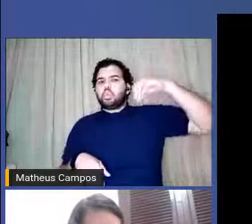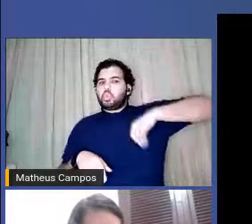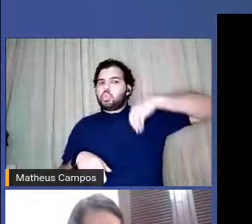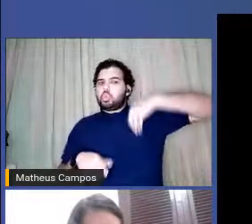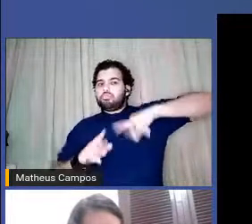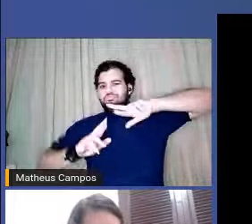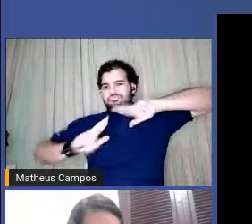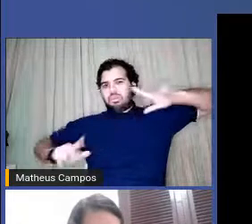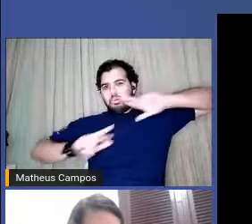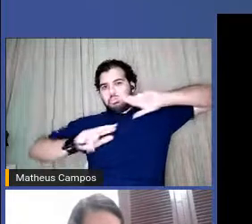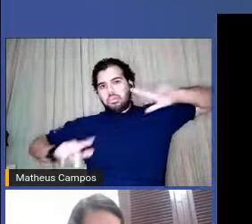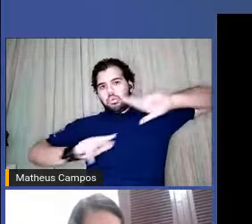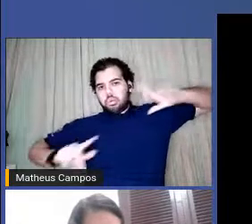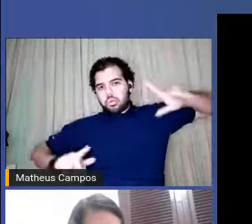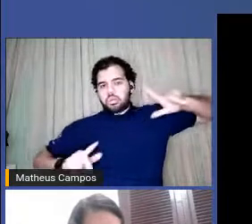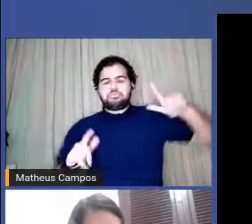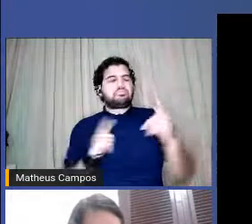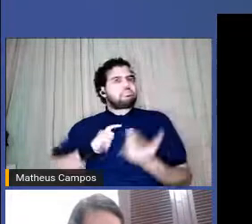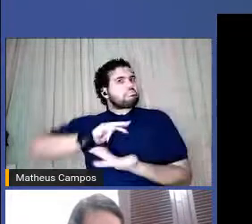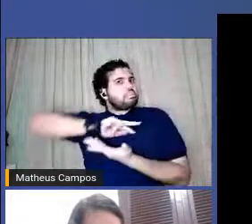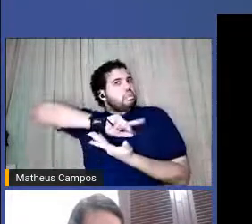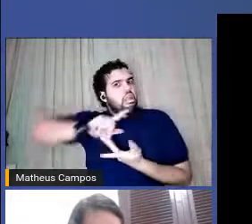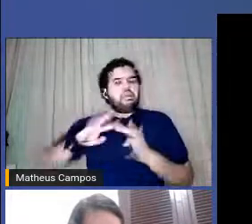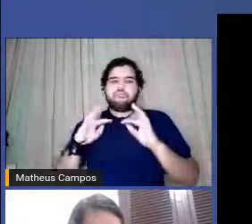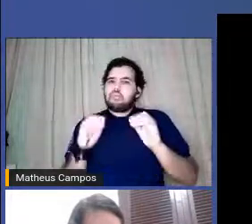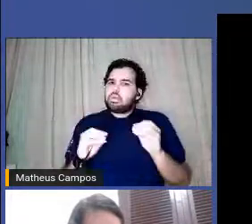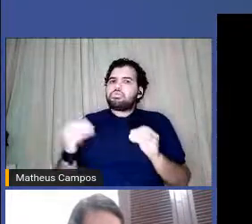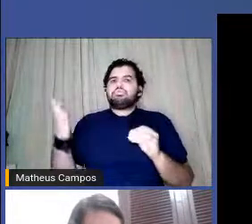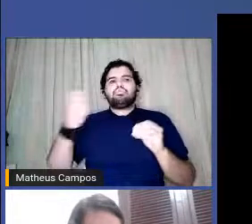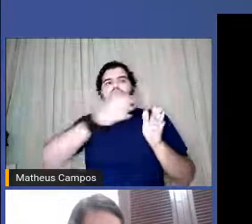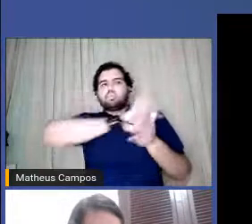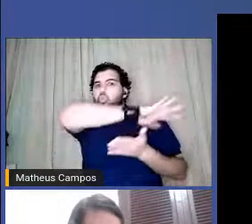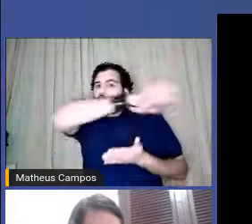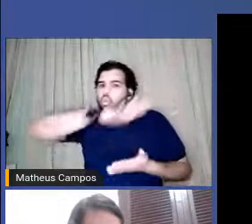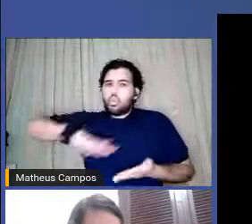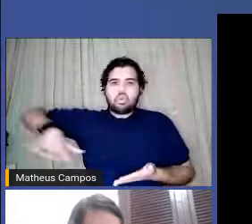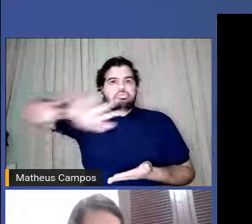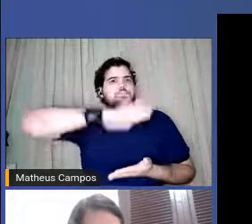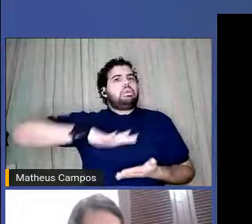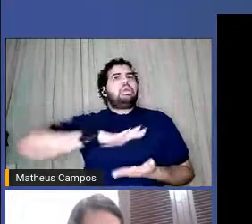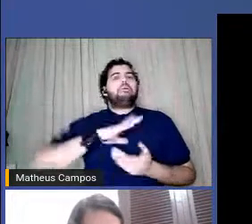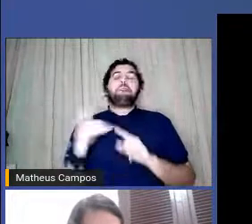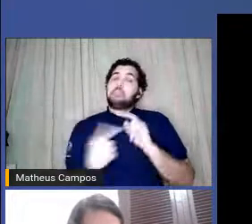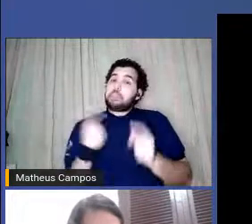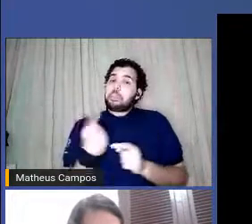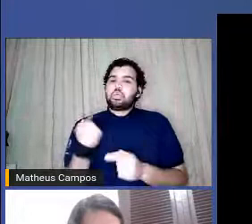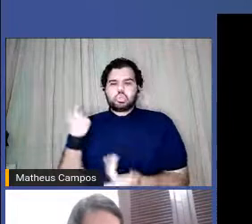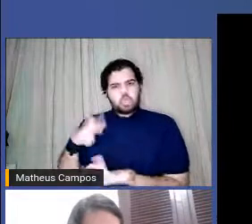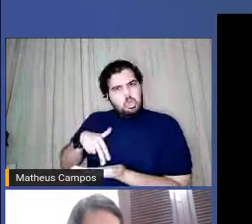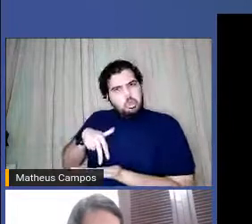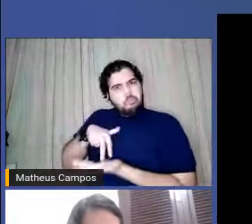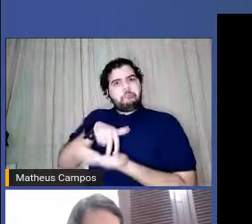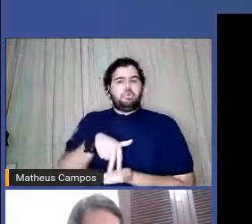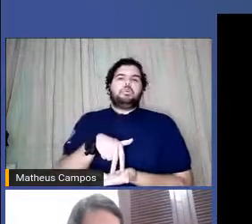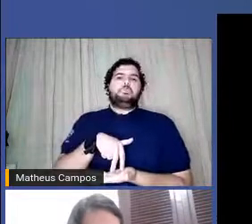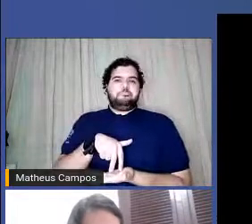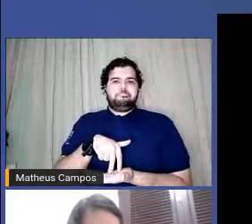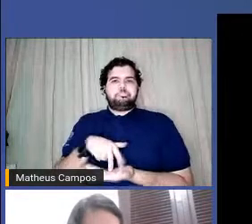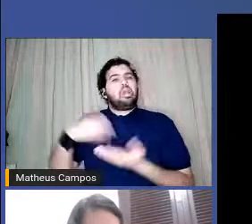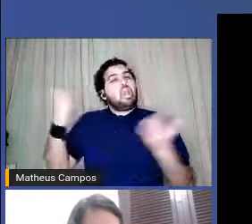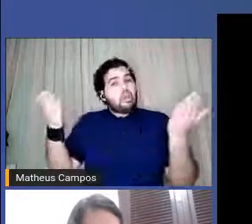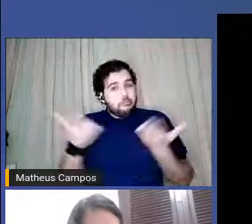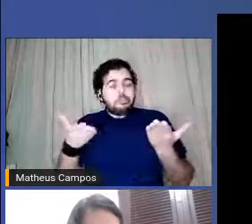em vários âmbitos que nos atravessa então assim a nossa resistência nesse momento ela é